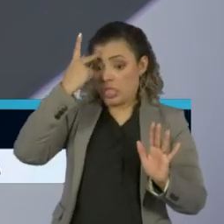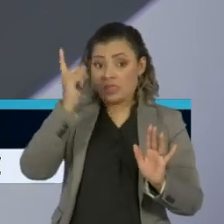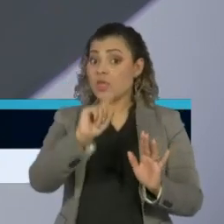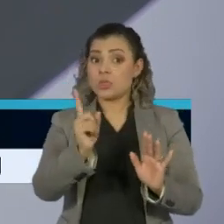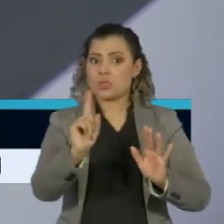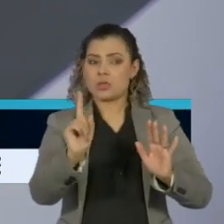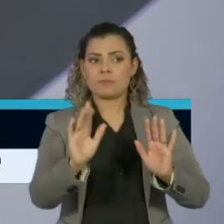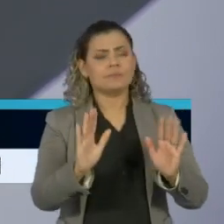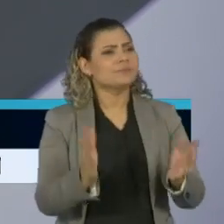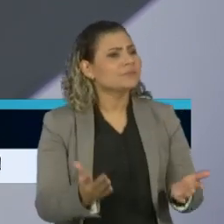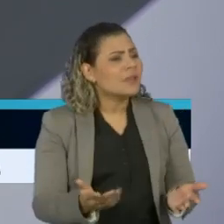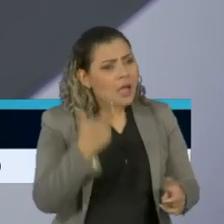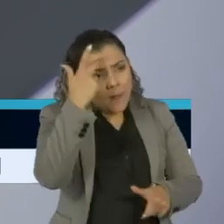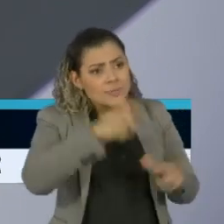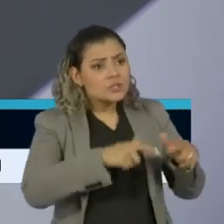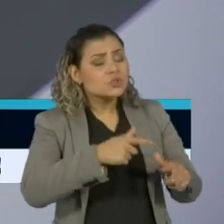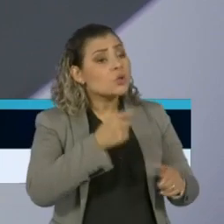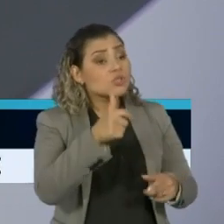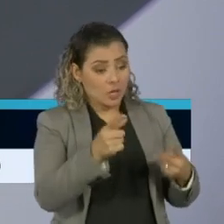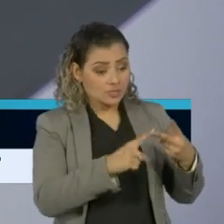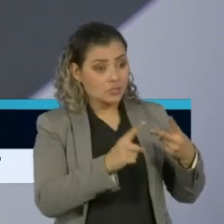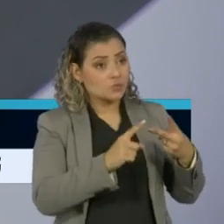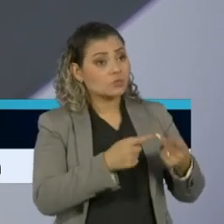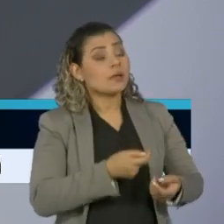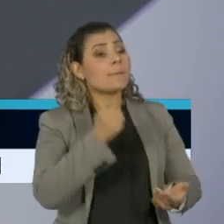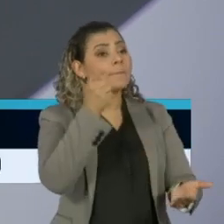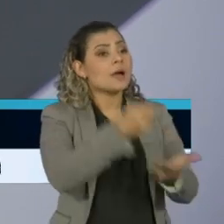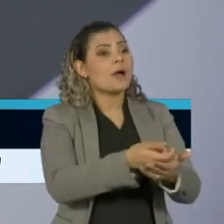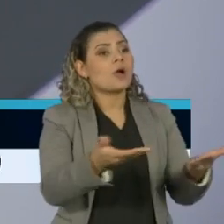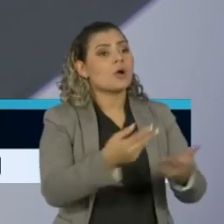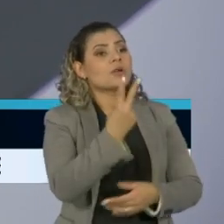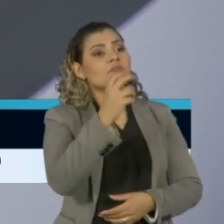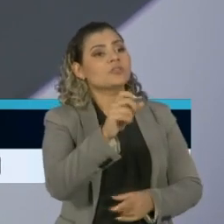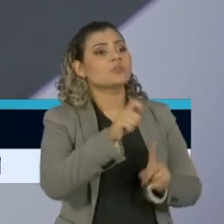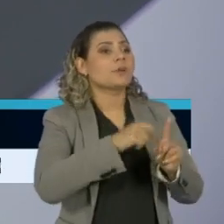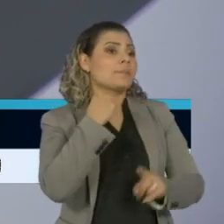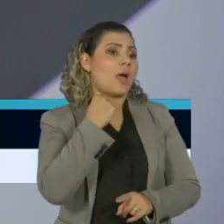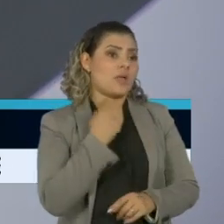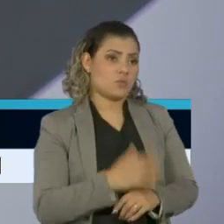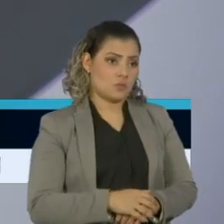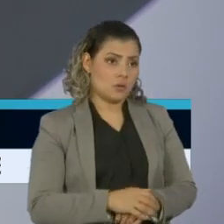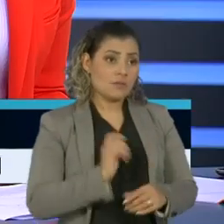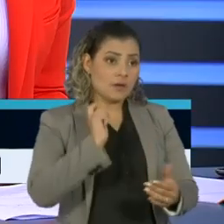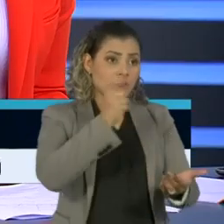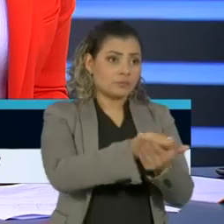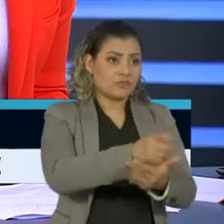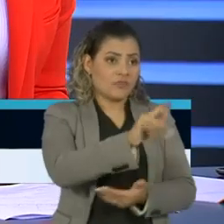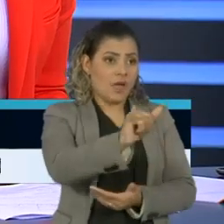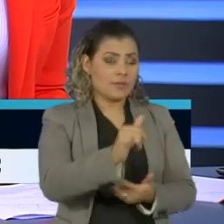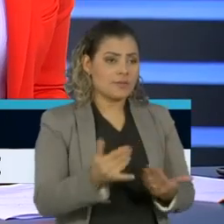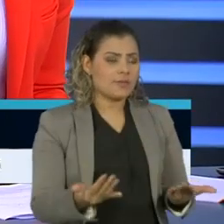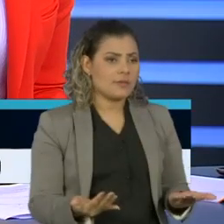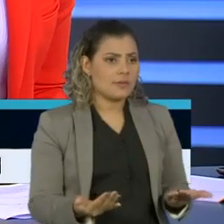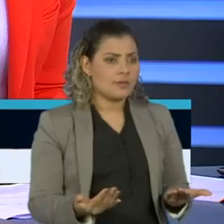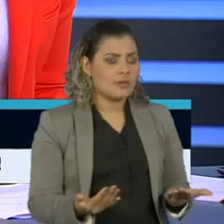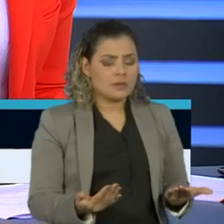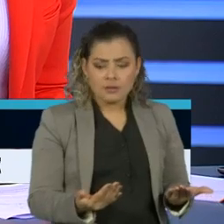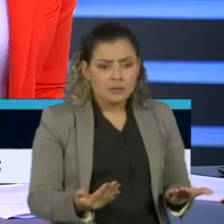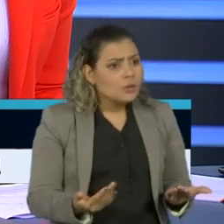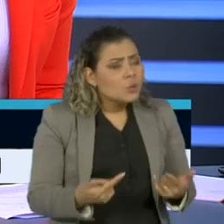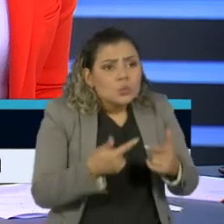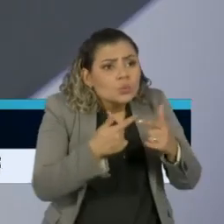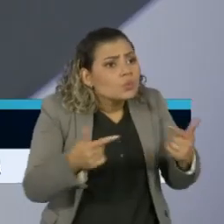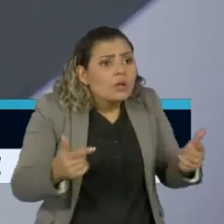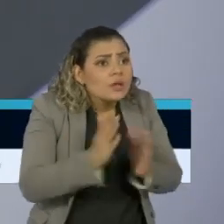vamos. Aí um monte de gente só vai receber a segunda parcela agora em 20 de maio, vai ser depositada, não pode ainda tirar. E não tem